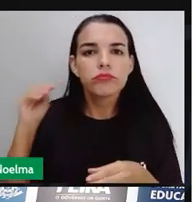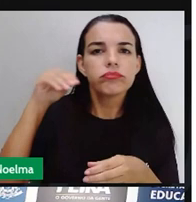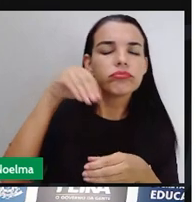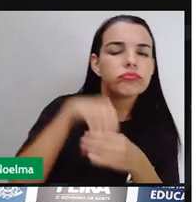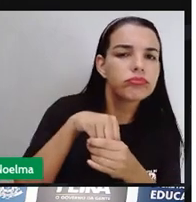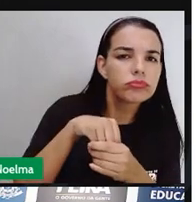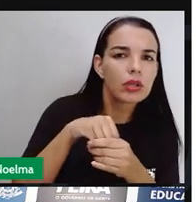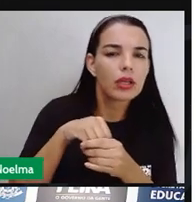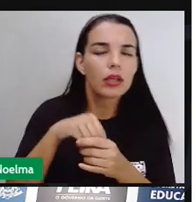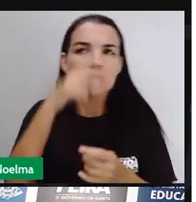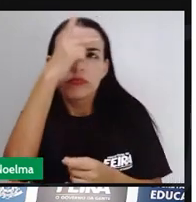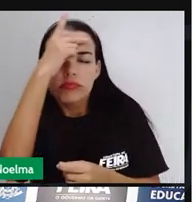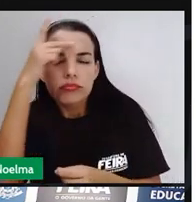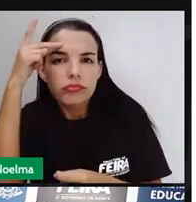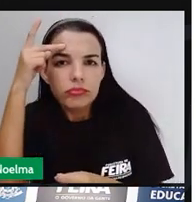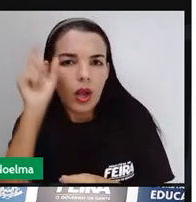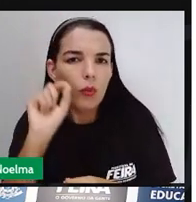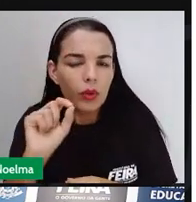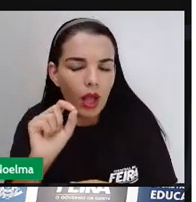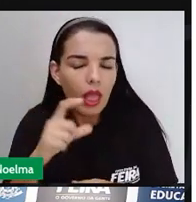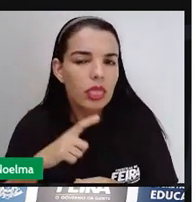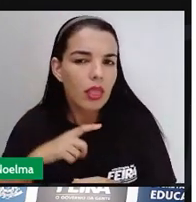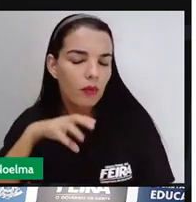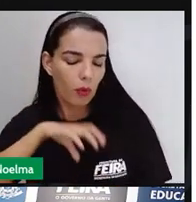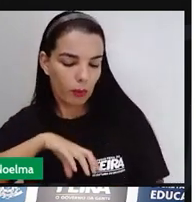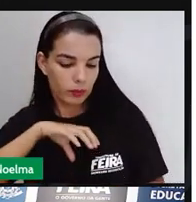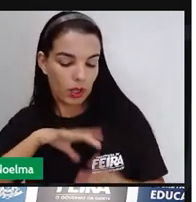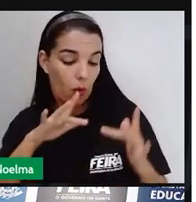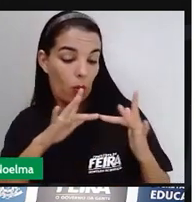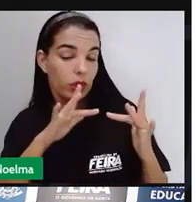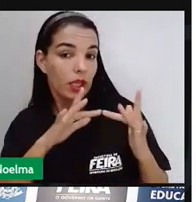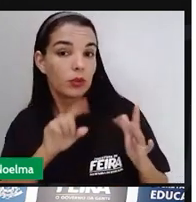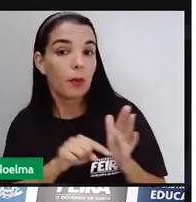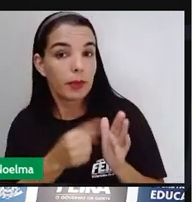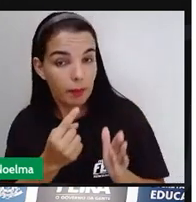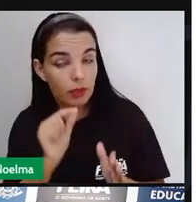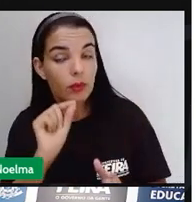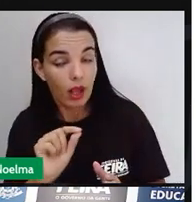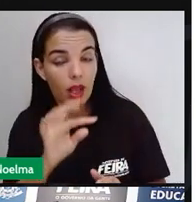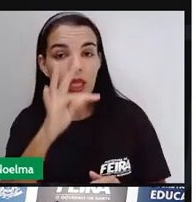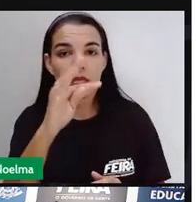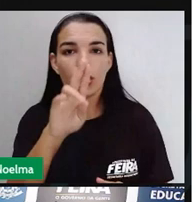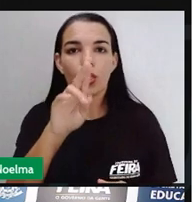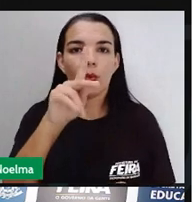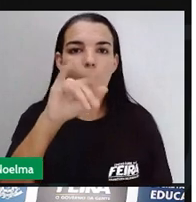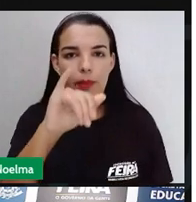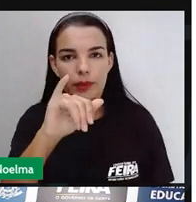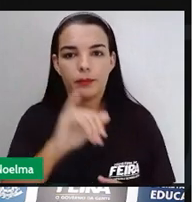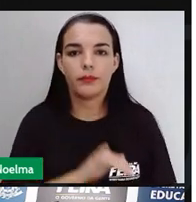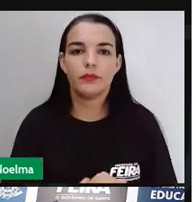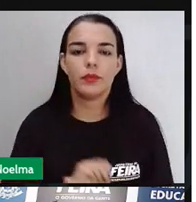o que os portugueses tiveram, travaram o contato primeiro, foram os tupis-guaranis.